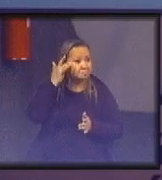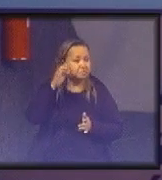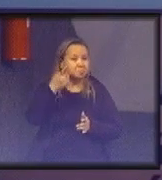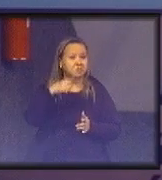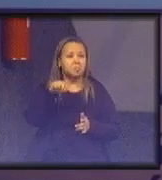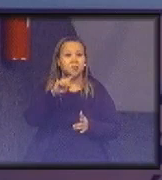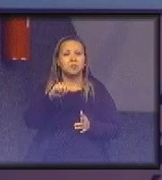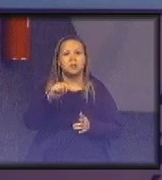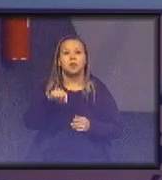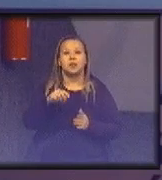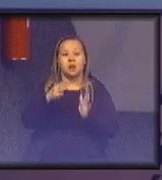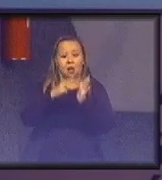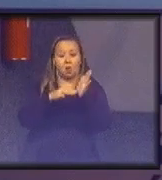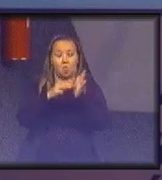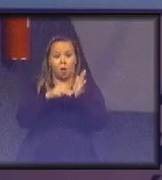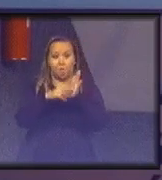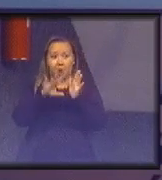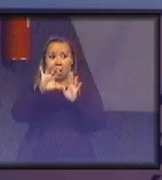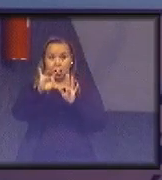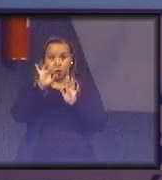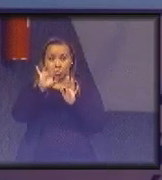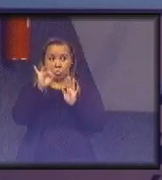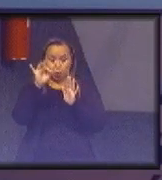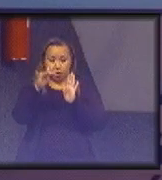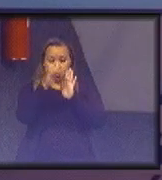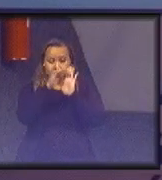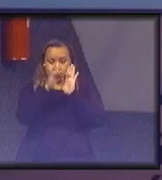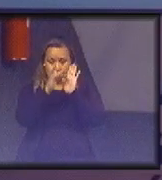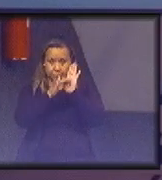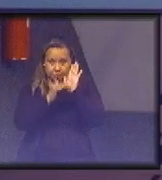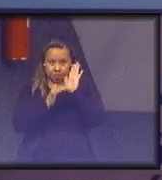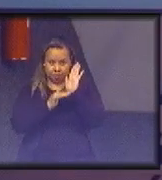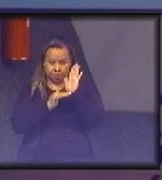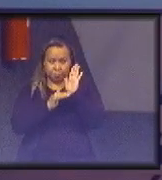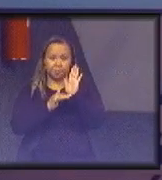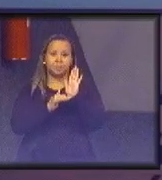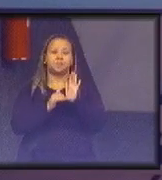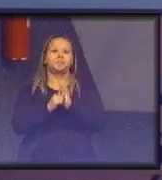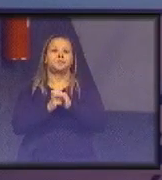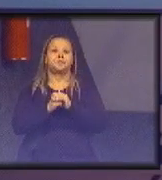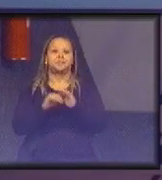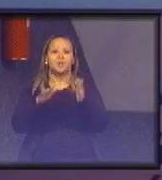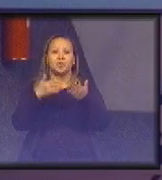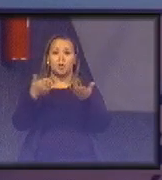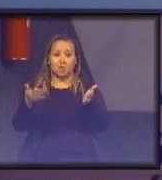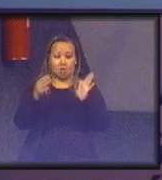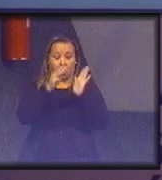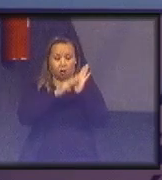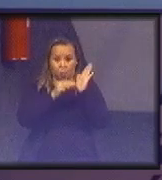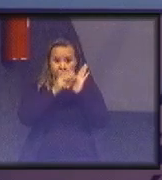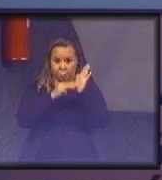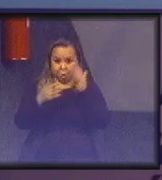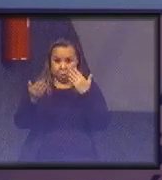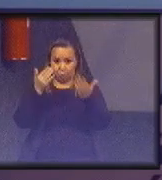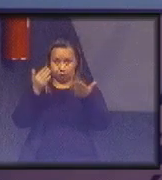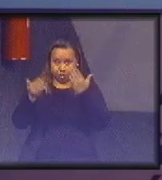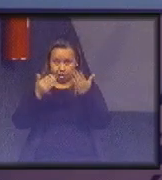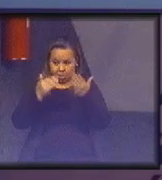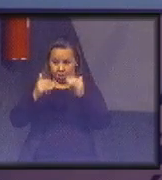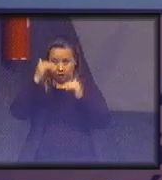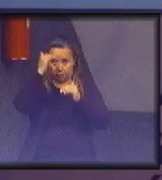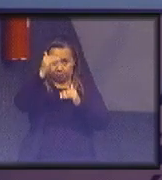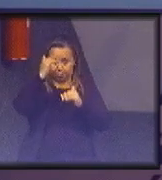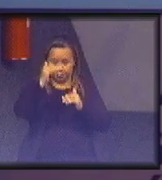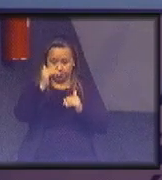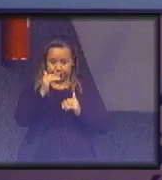mas é um método multicritério, chama AHP, que é Analytic Hierarchical Process. Então, é um método de análise hierárquica